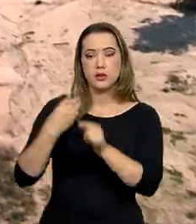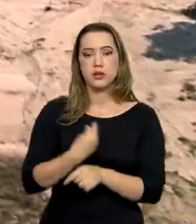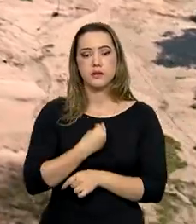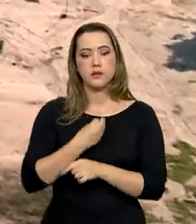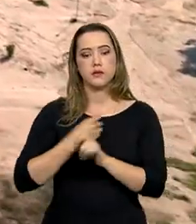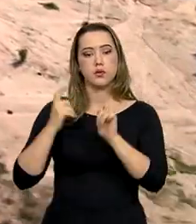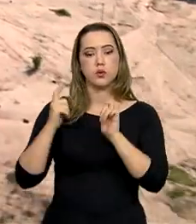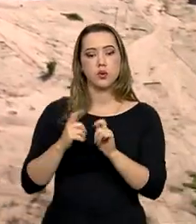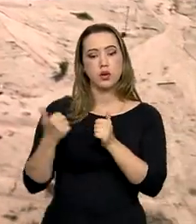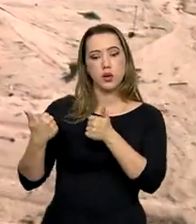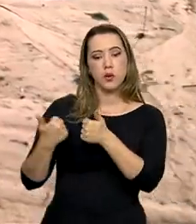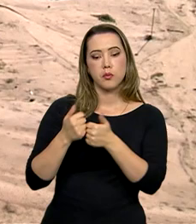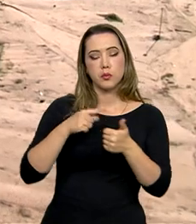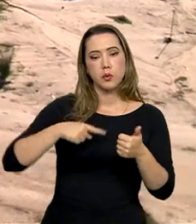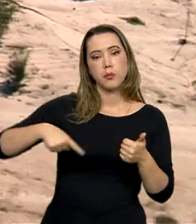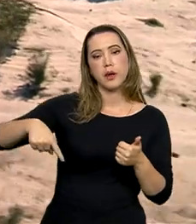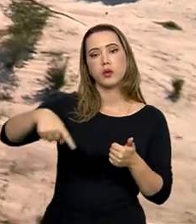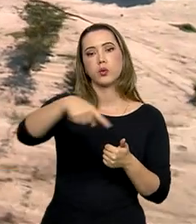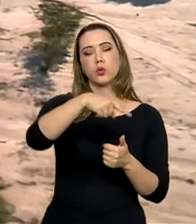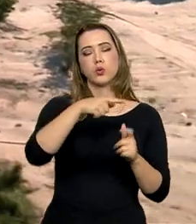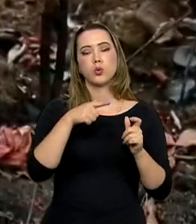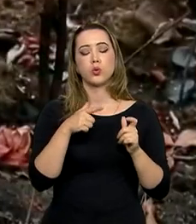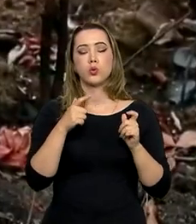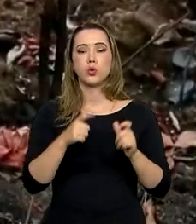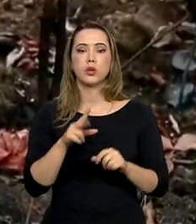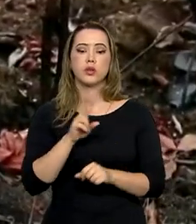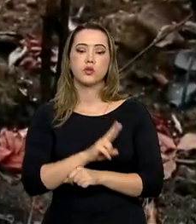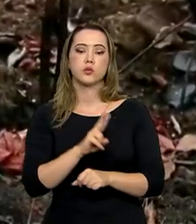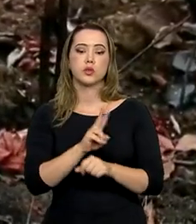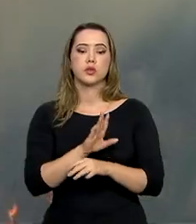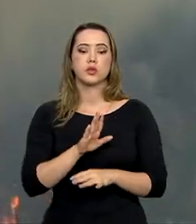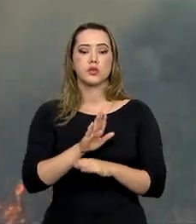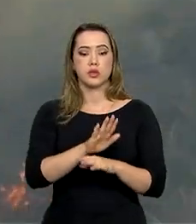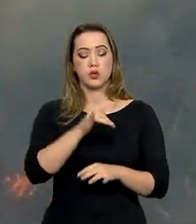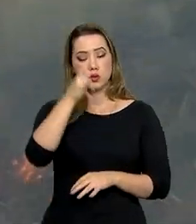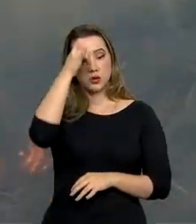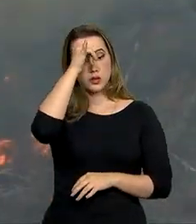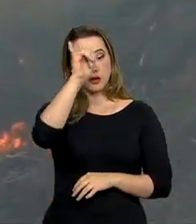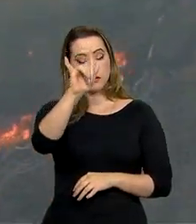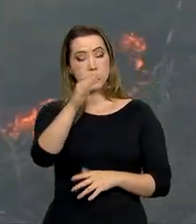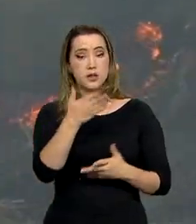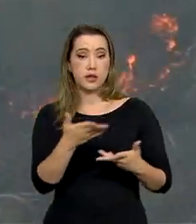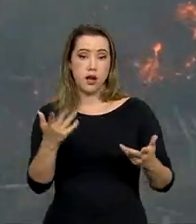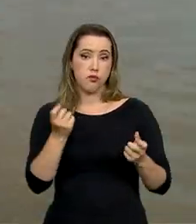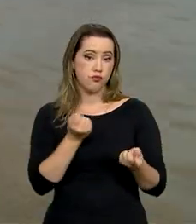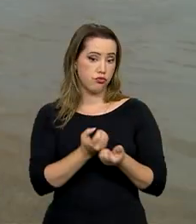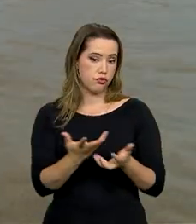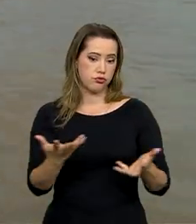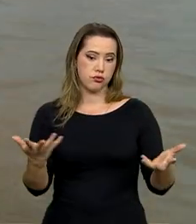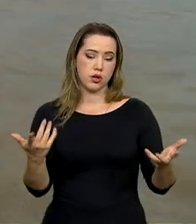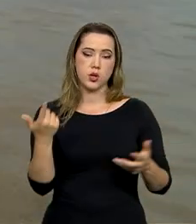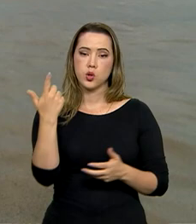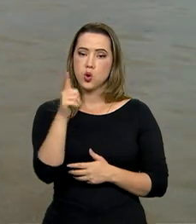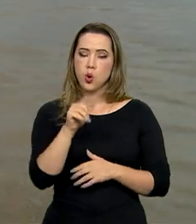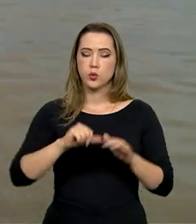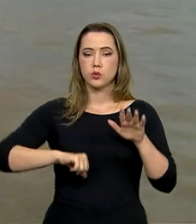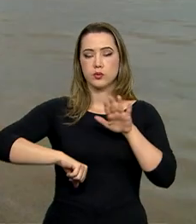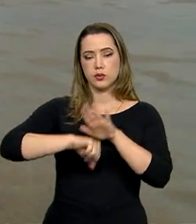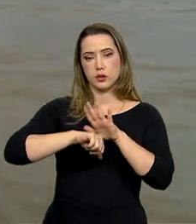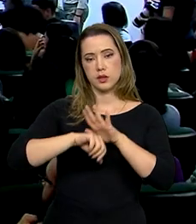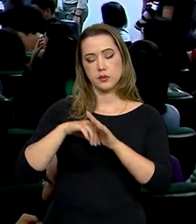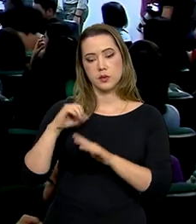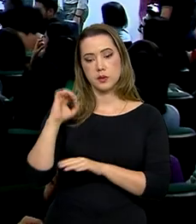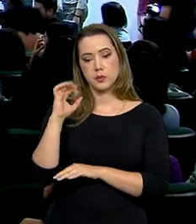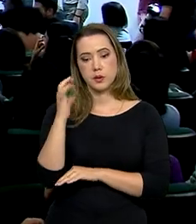ou em torno das unidades de conservação e ajuda a prevenir e combater incêndios e outros crimes ambientais.